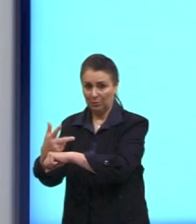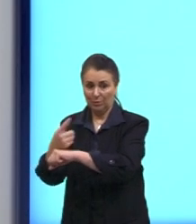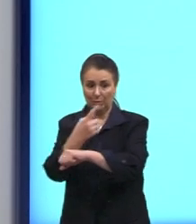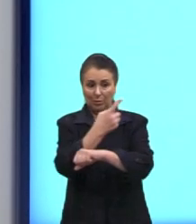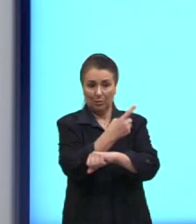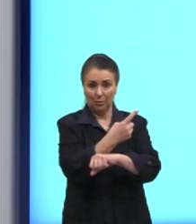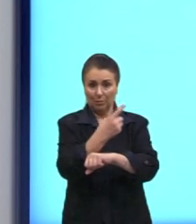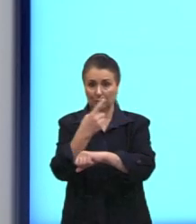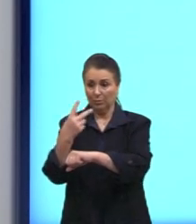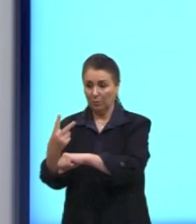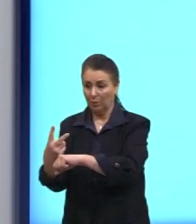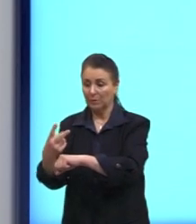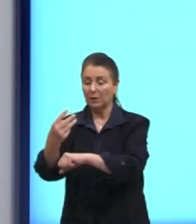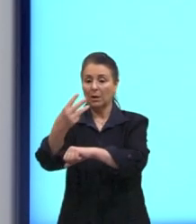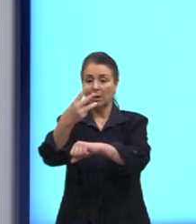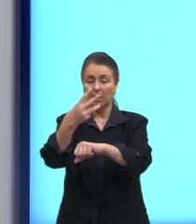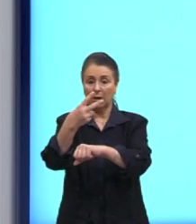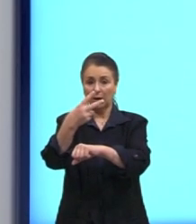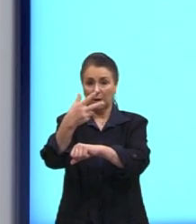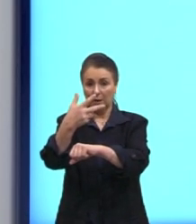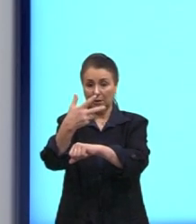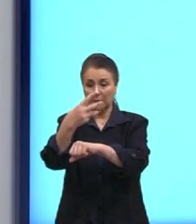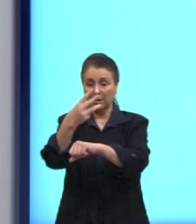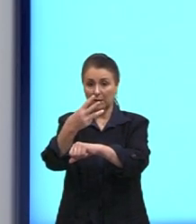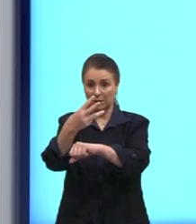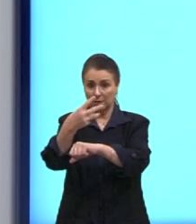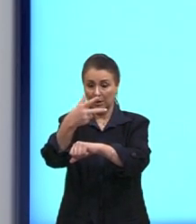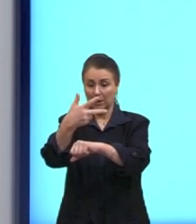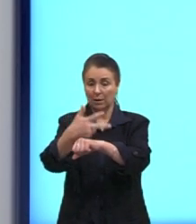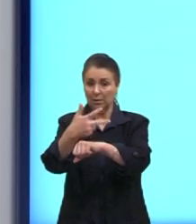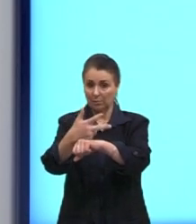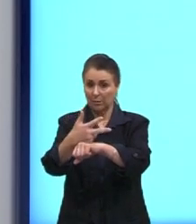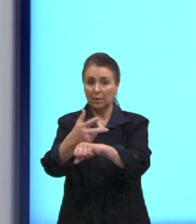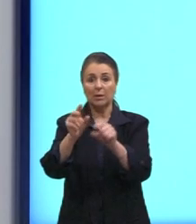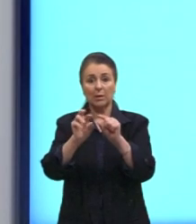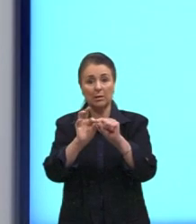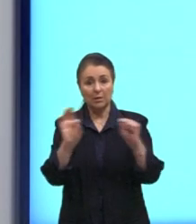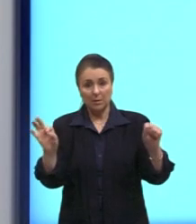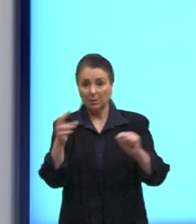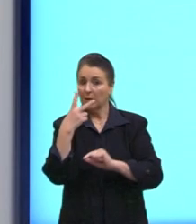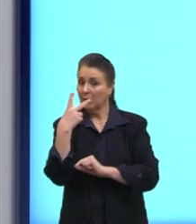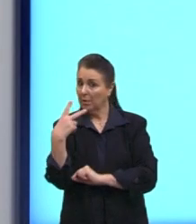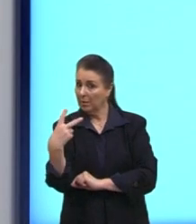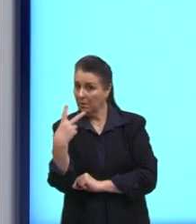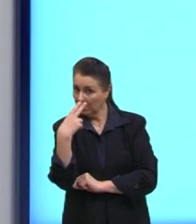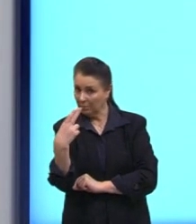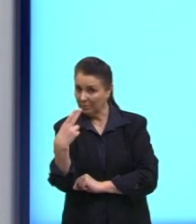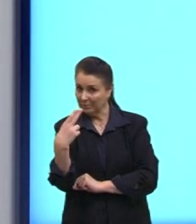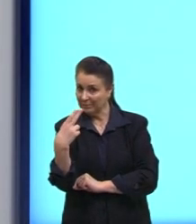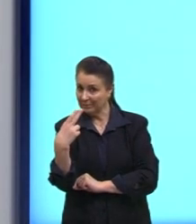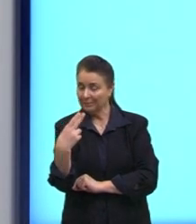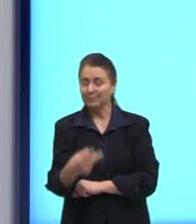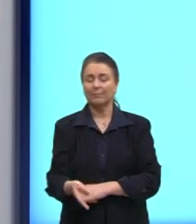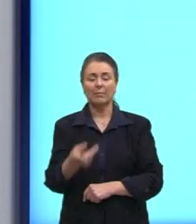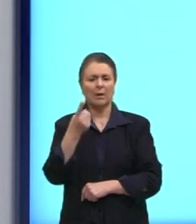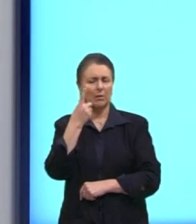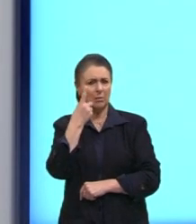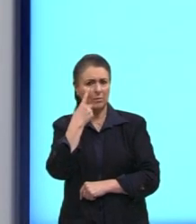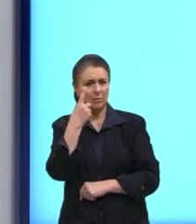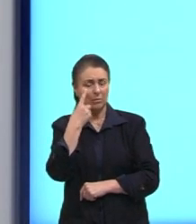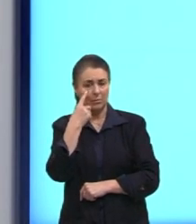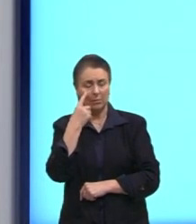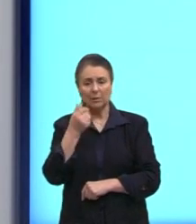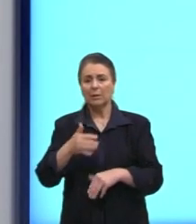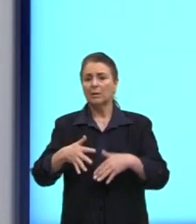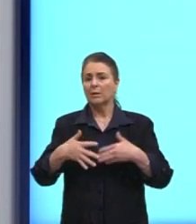seria, né, a mesma distância desses dois pontos que nós já temos. Aí, nós olhamos, né, bom,